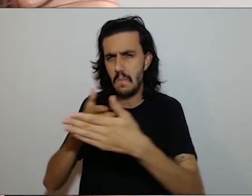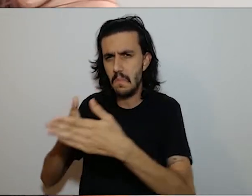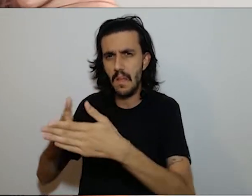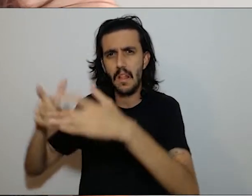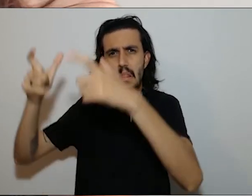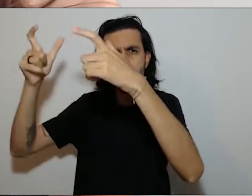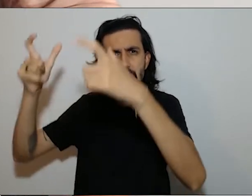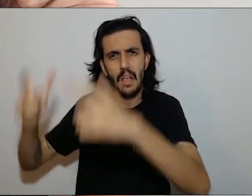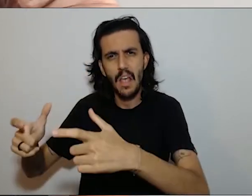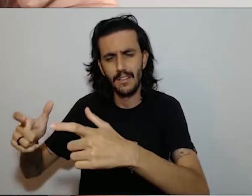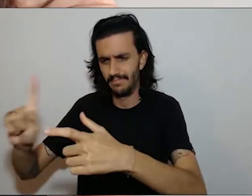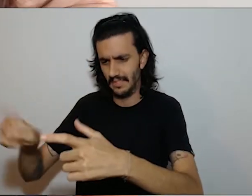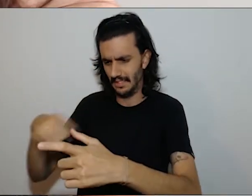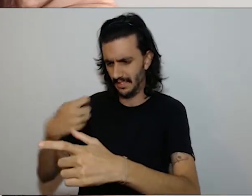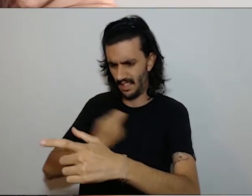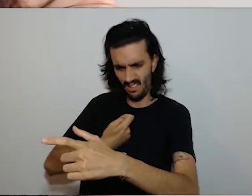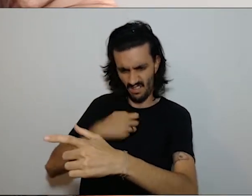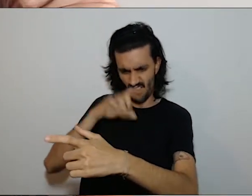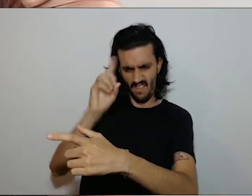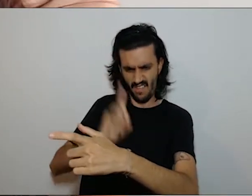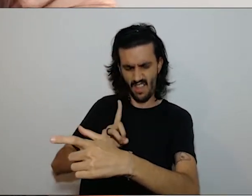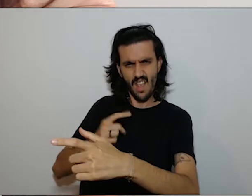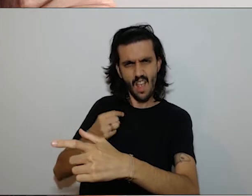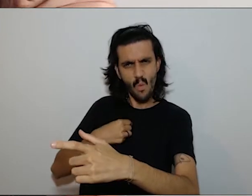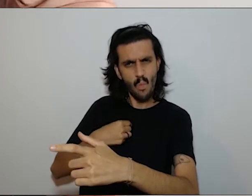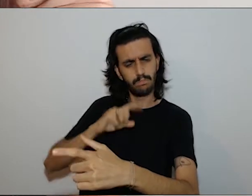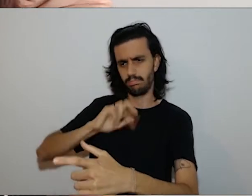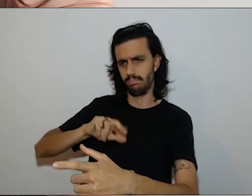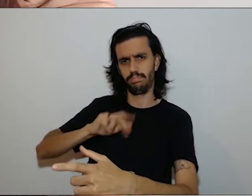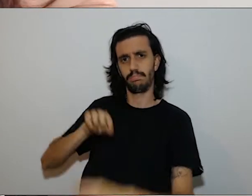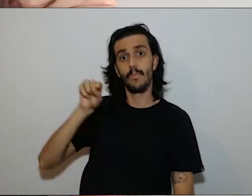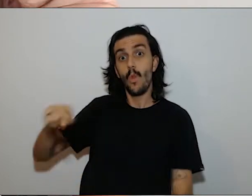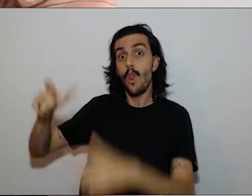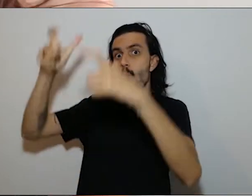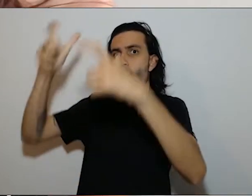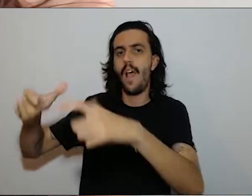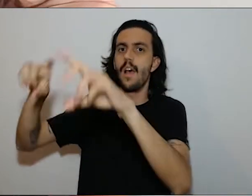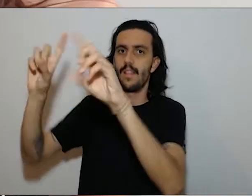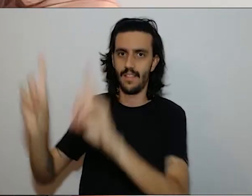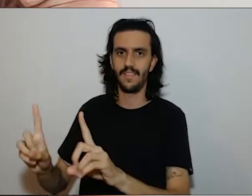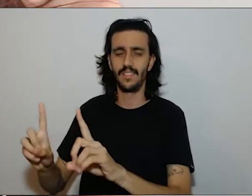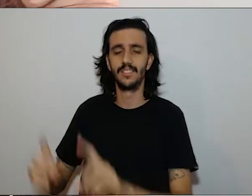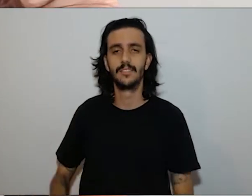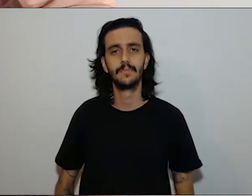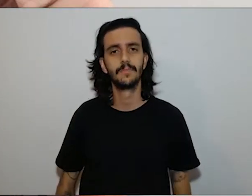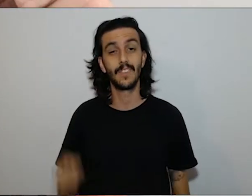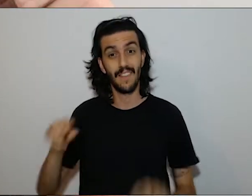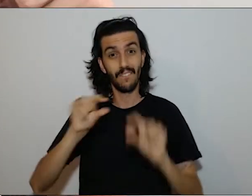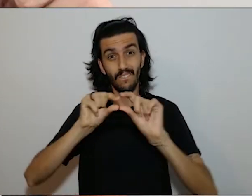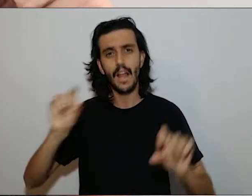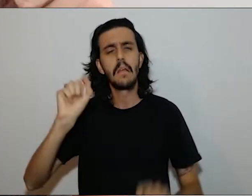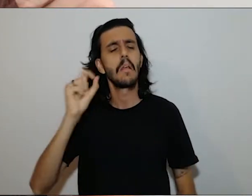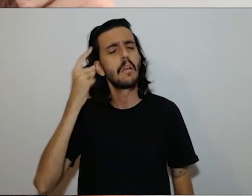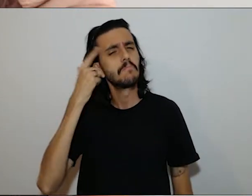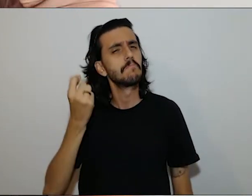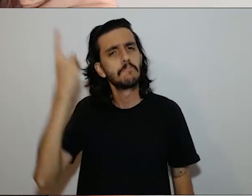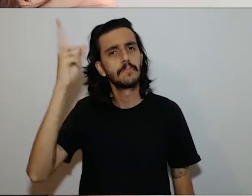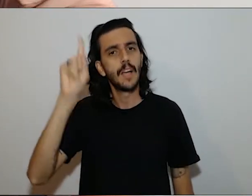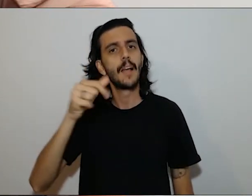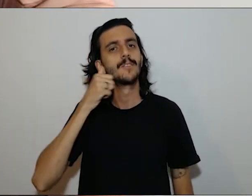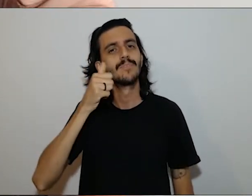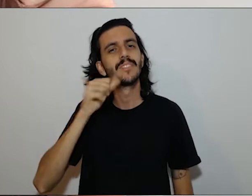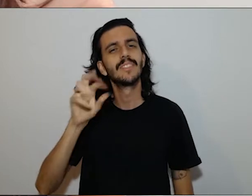inacessíveis reforçam as deficiências por serem eles próprios deficientes essa ideia é de regina coen